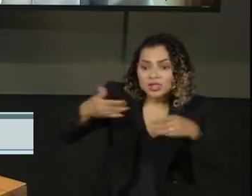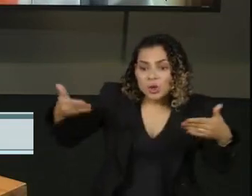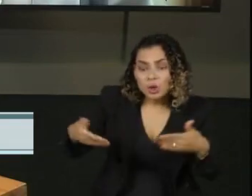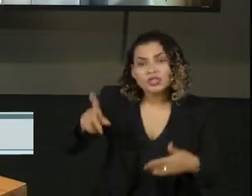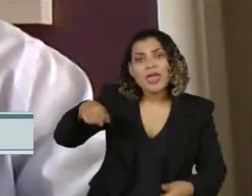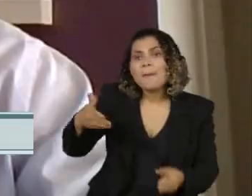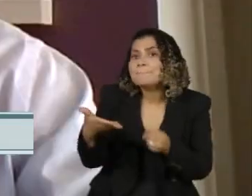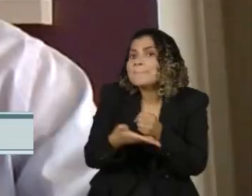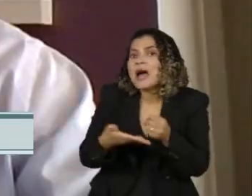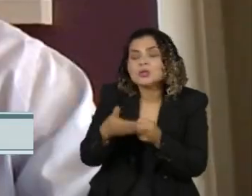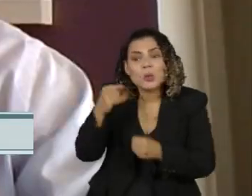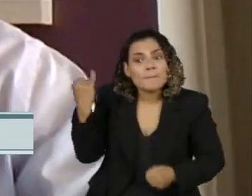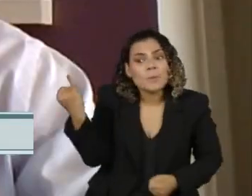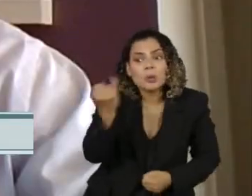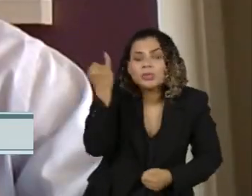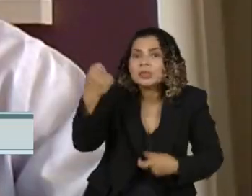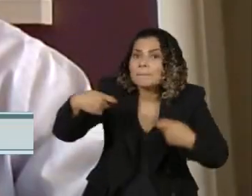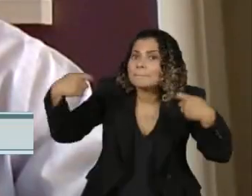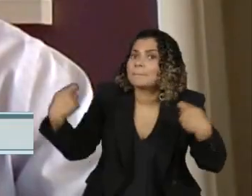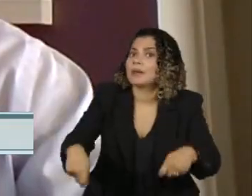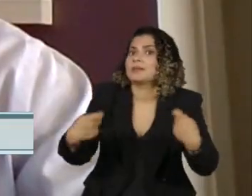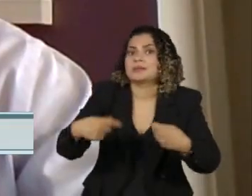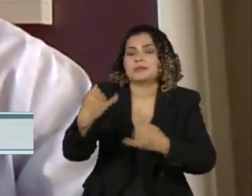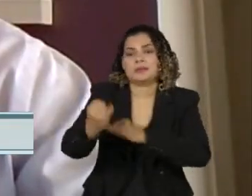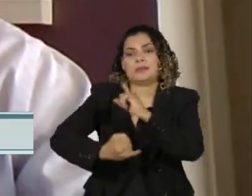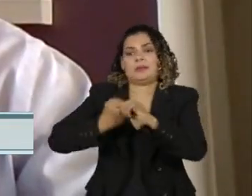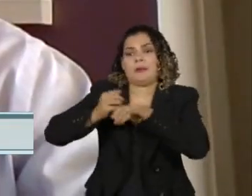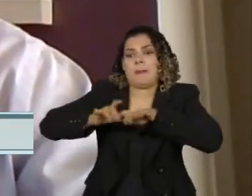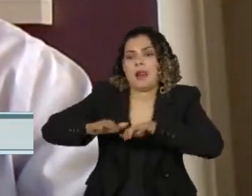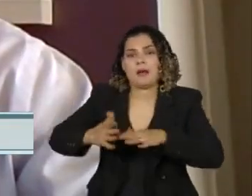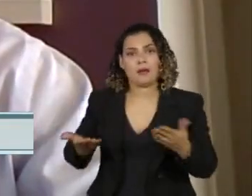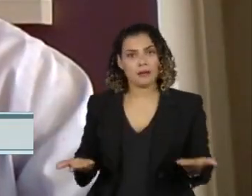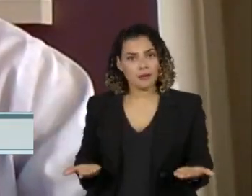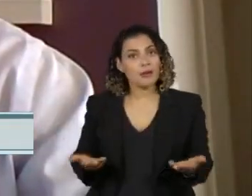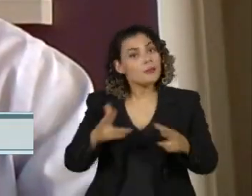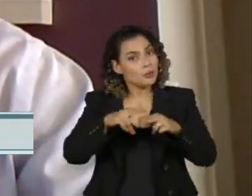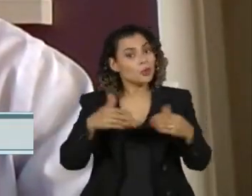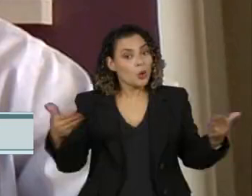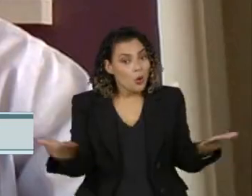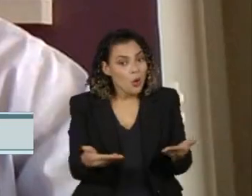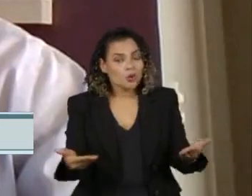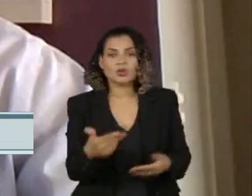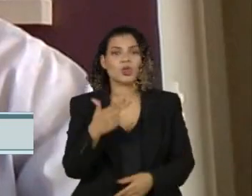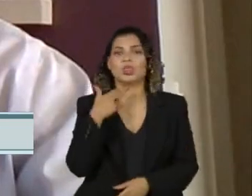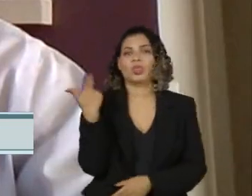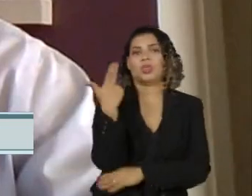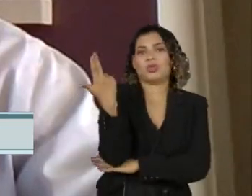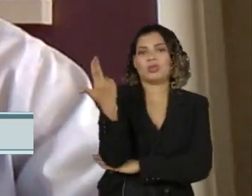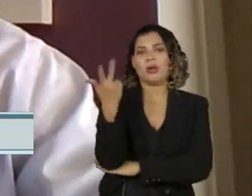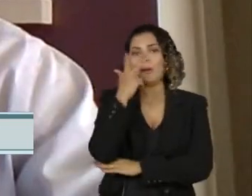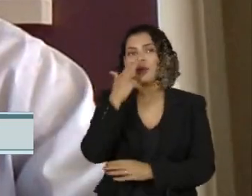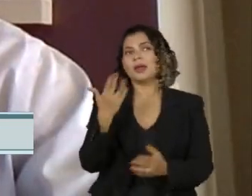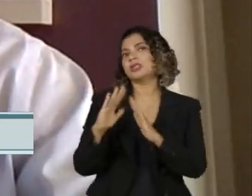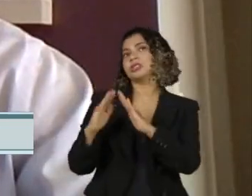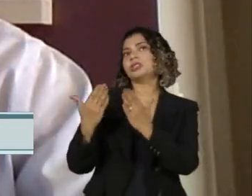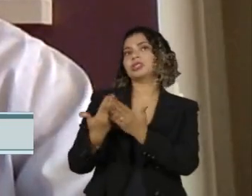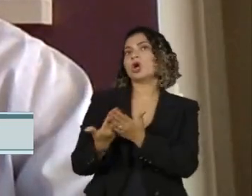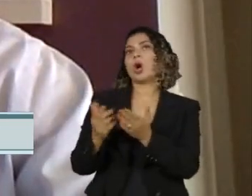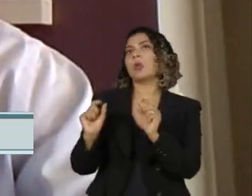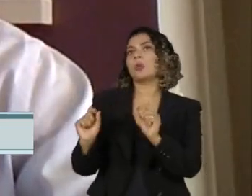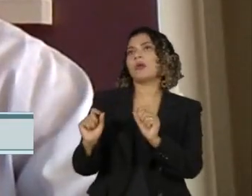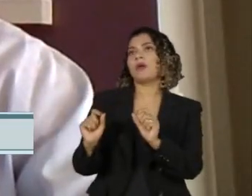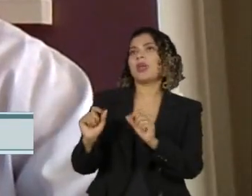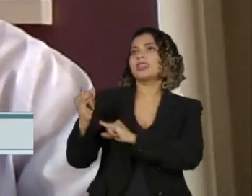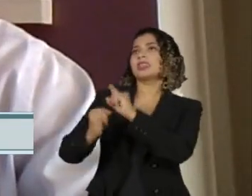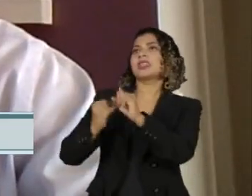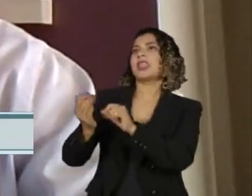muito importante para a pesquisa, para os estudos. Então, não dá mais hoje para não ter uma escola conectada